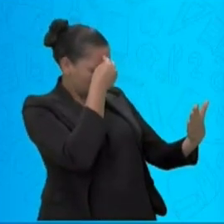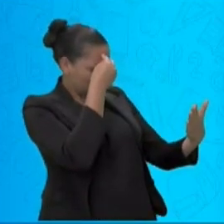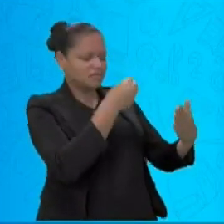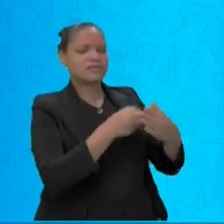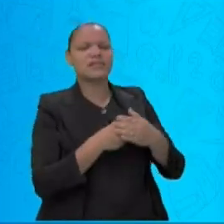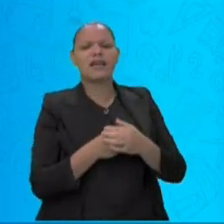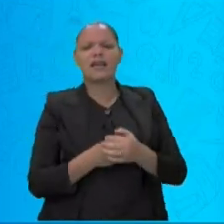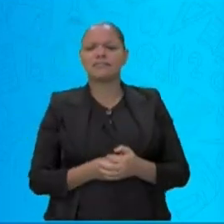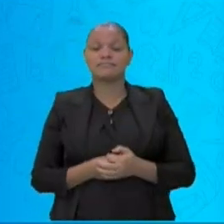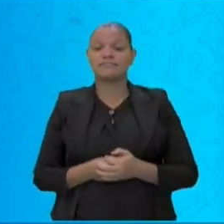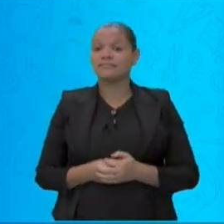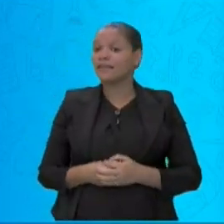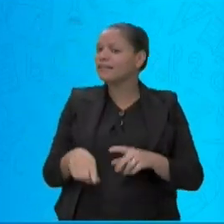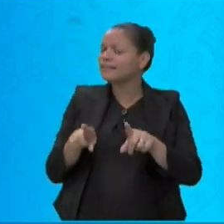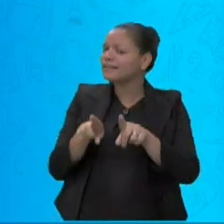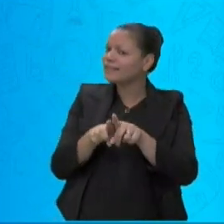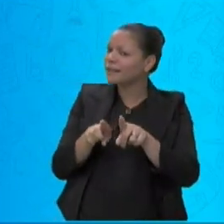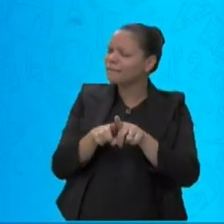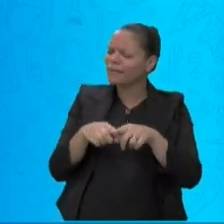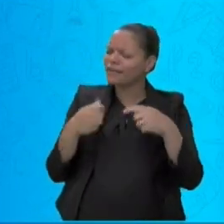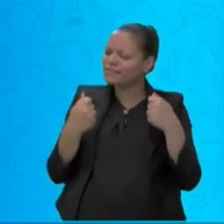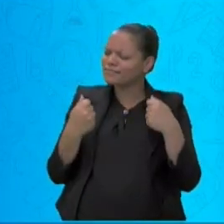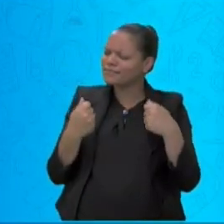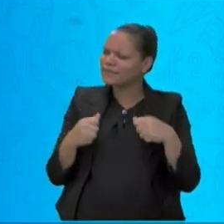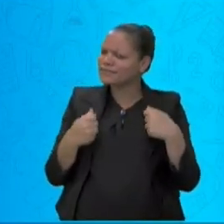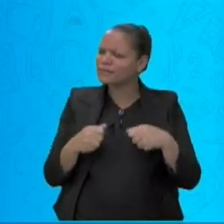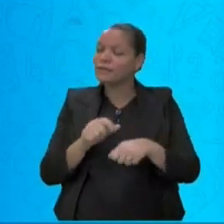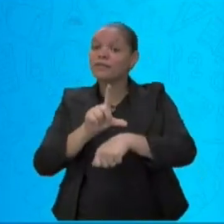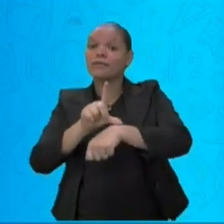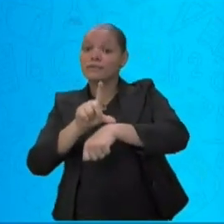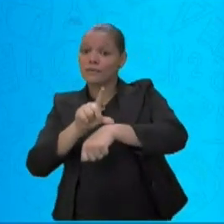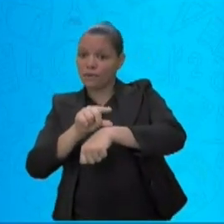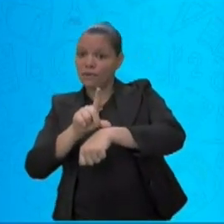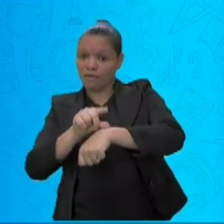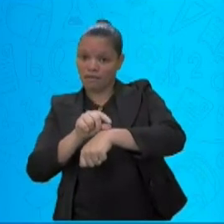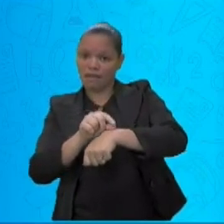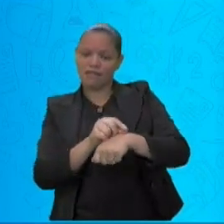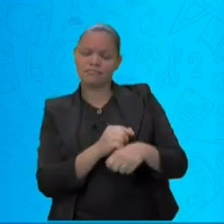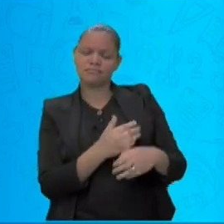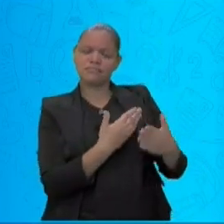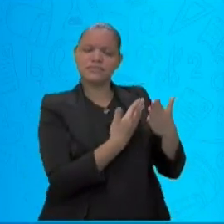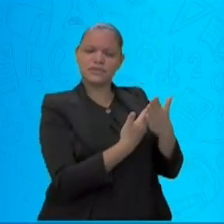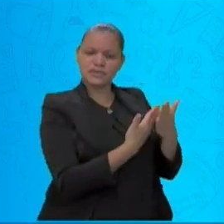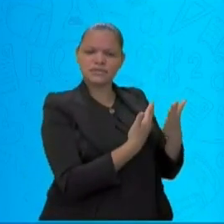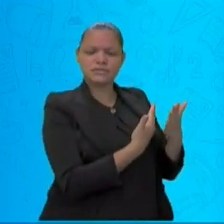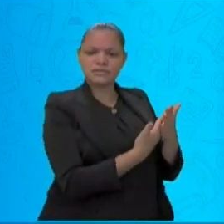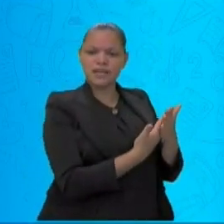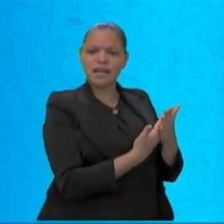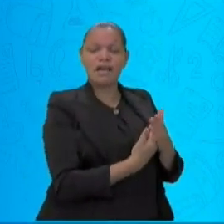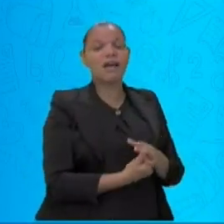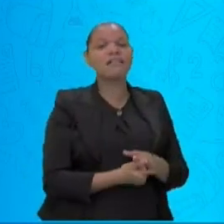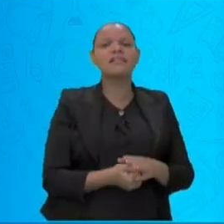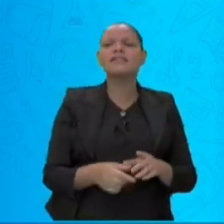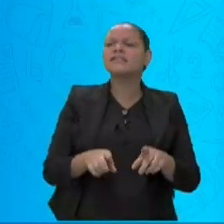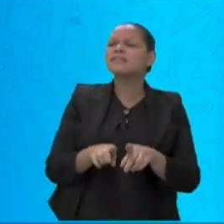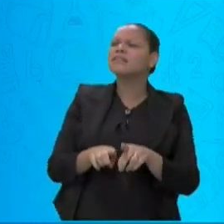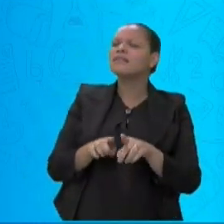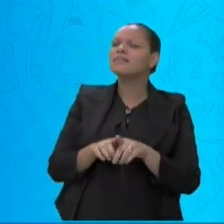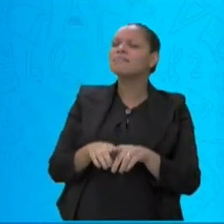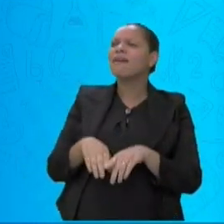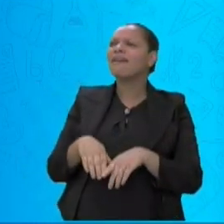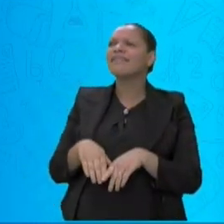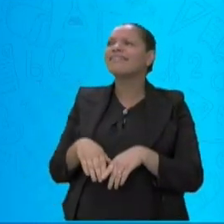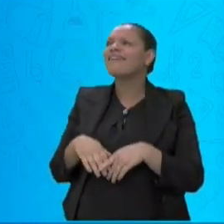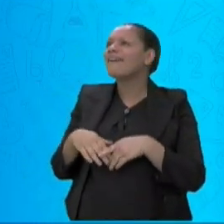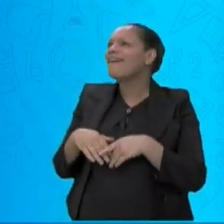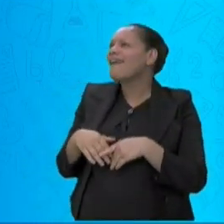Na vida da gente, a gente tem que ter equilíbrio, tem que estudar, tem que ter o lazer, a gente tem que equilibrar os dois. E